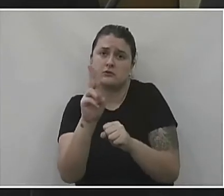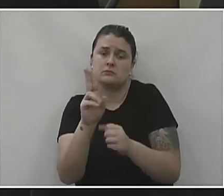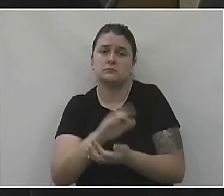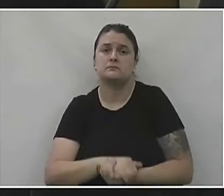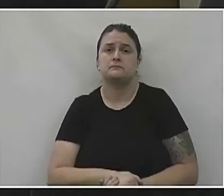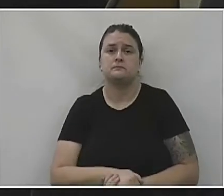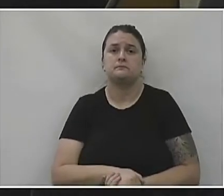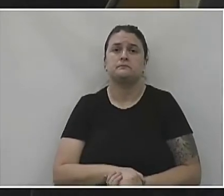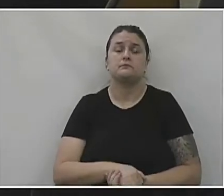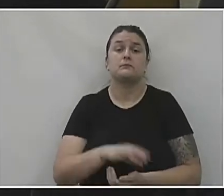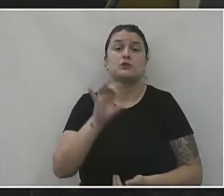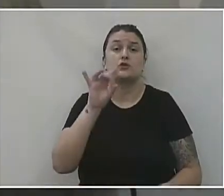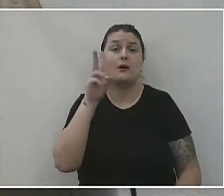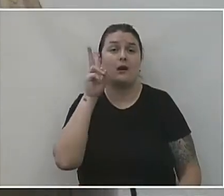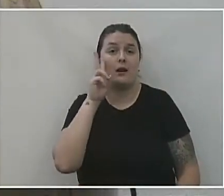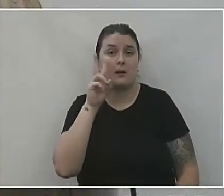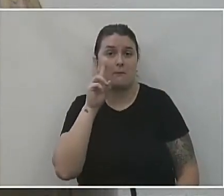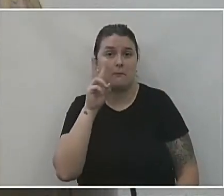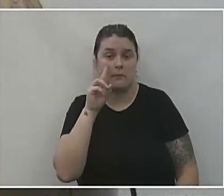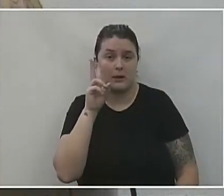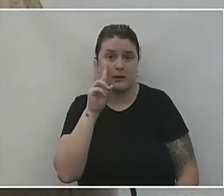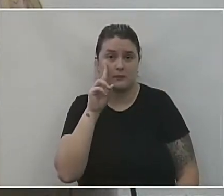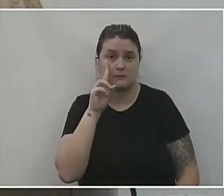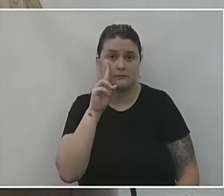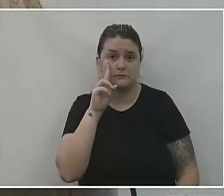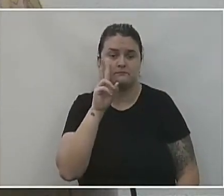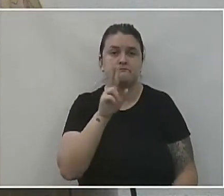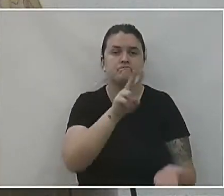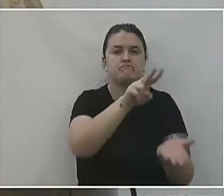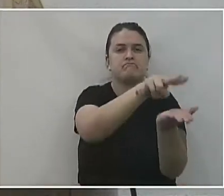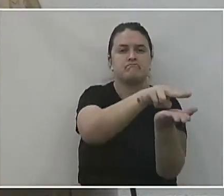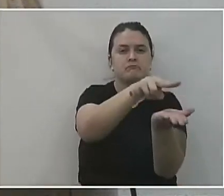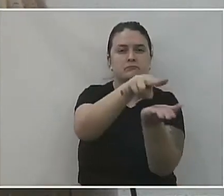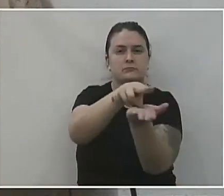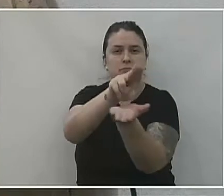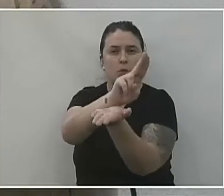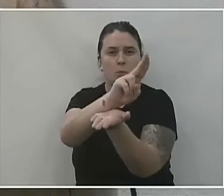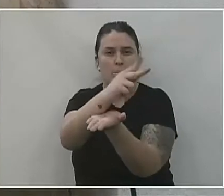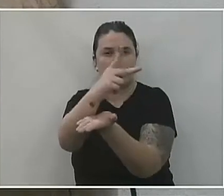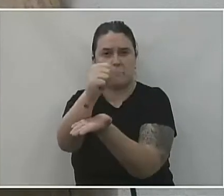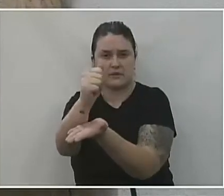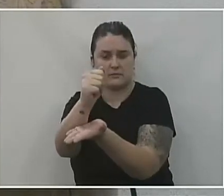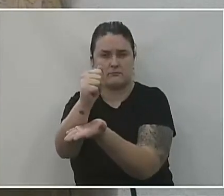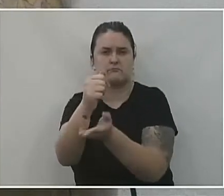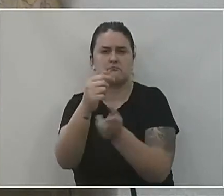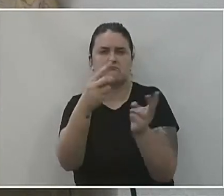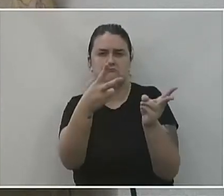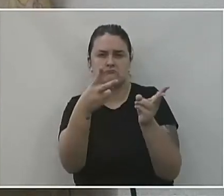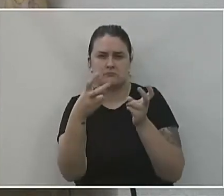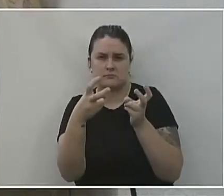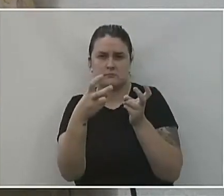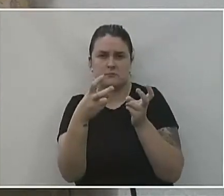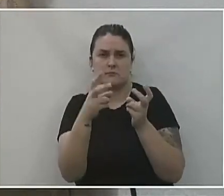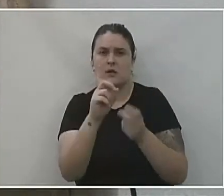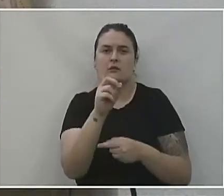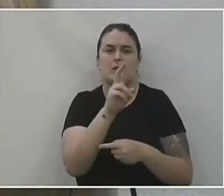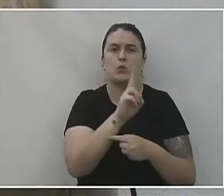claro que é válido. Certo? Só lembrar também que essa situação da internação, a gente identificou, não pelo sentido de não utilizar